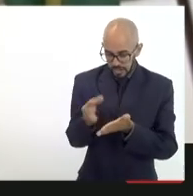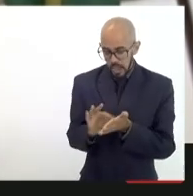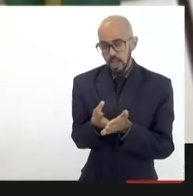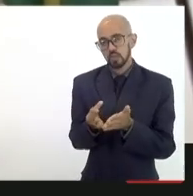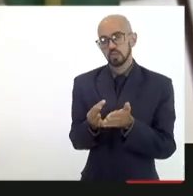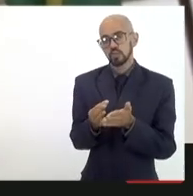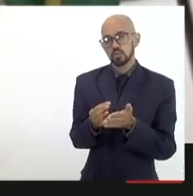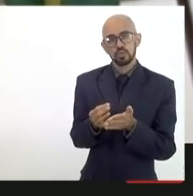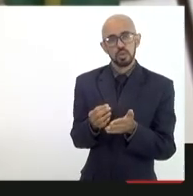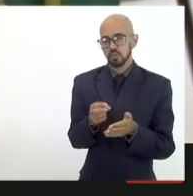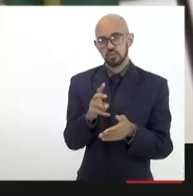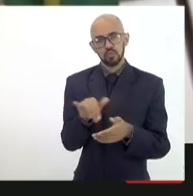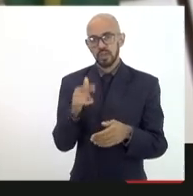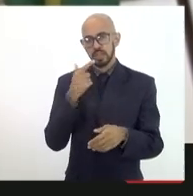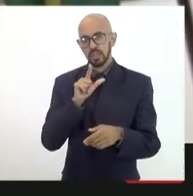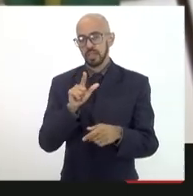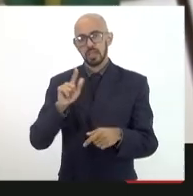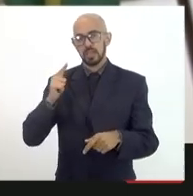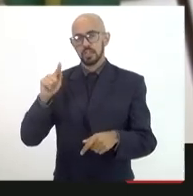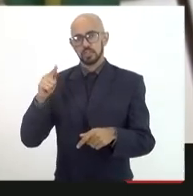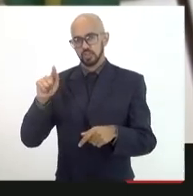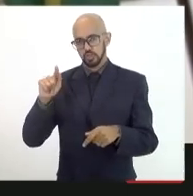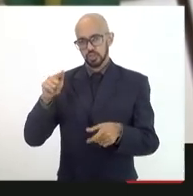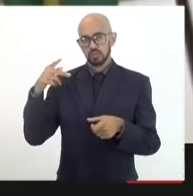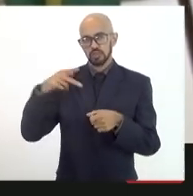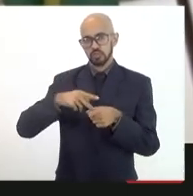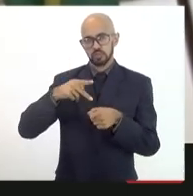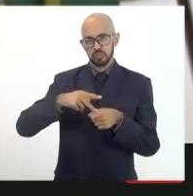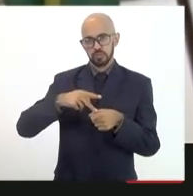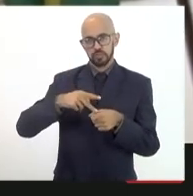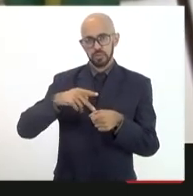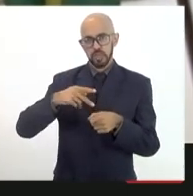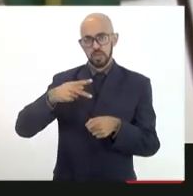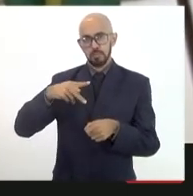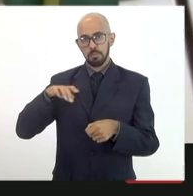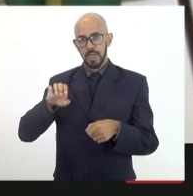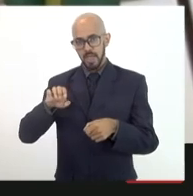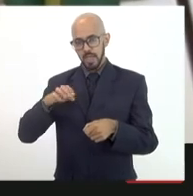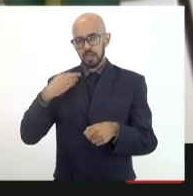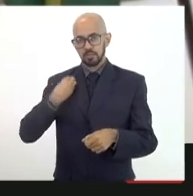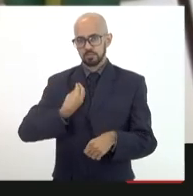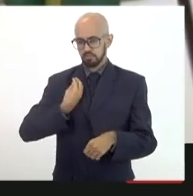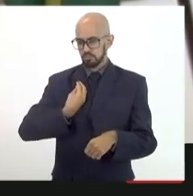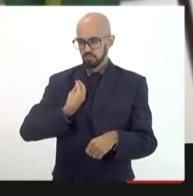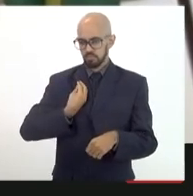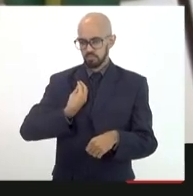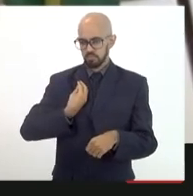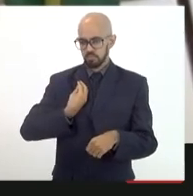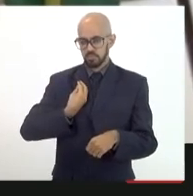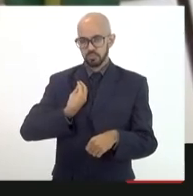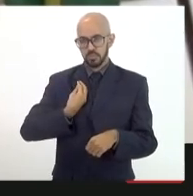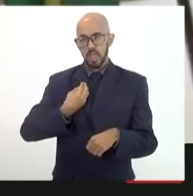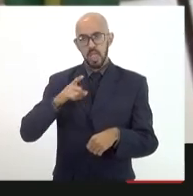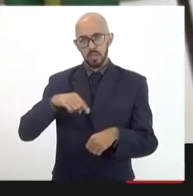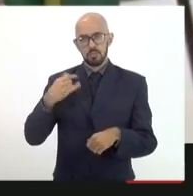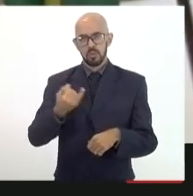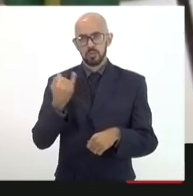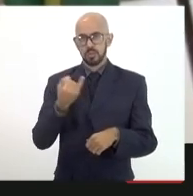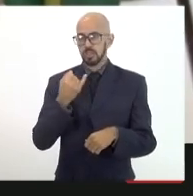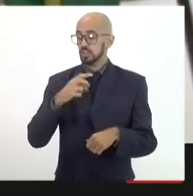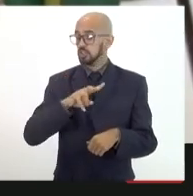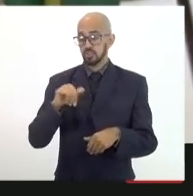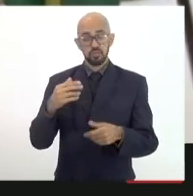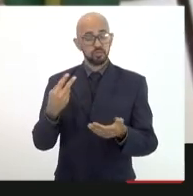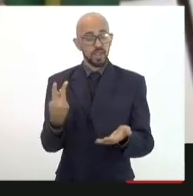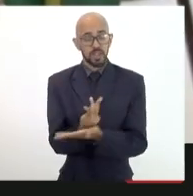nós vamos ter uma garantia dos royalties participação especial para o futuro é fundamental senão não teremos nada de fundo sequer vamos ter